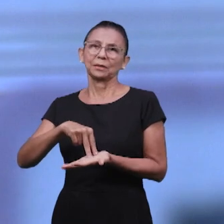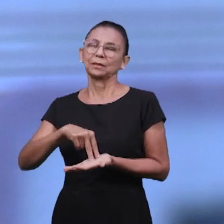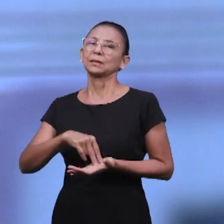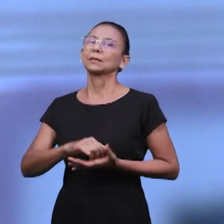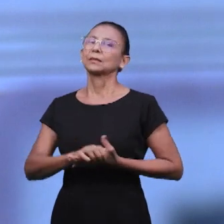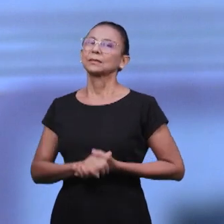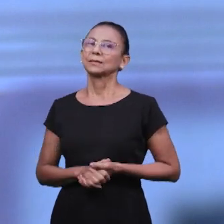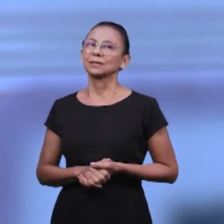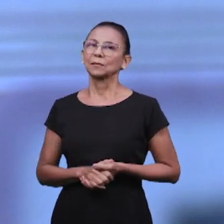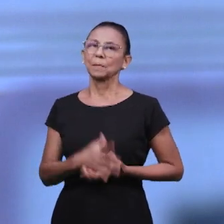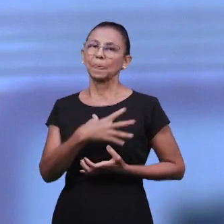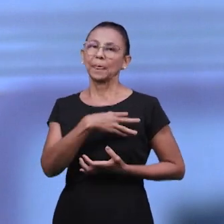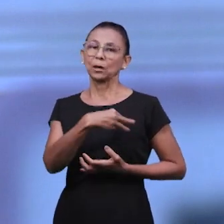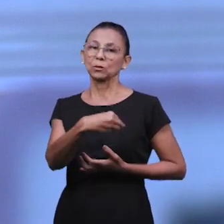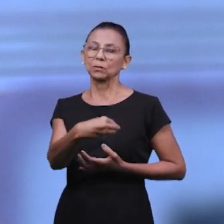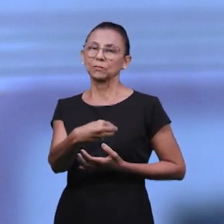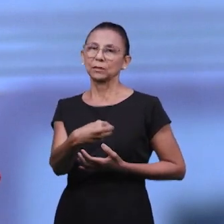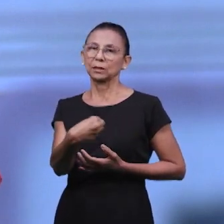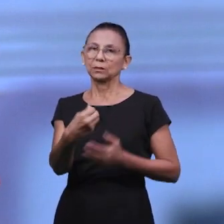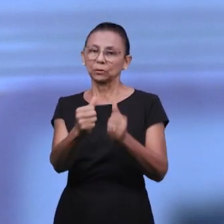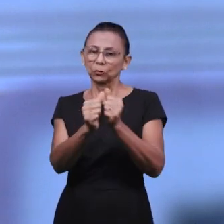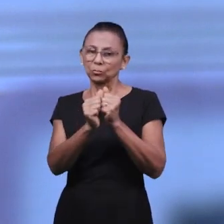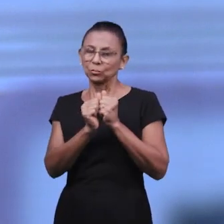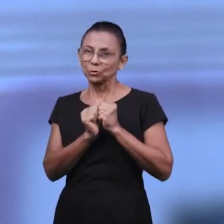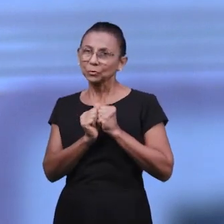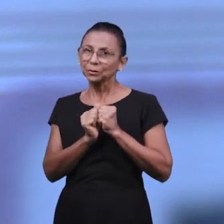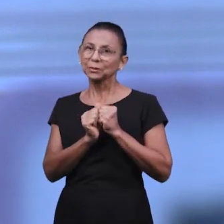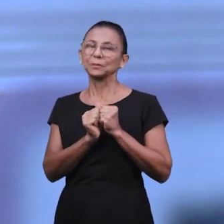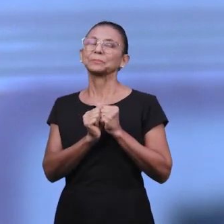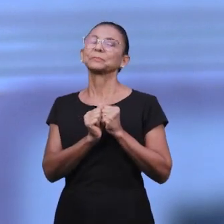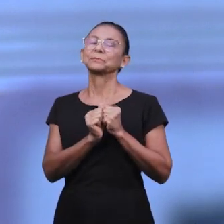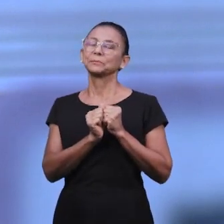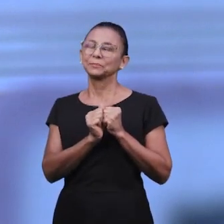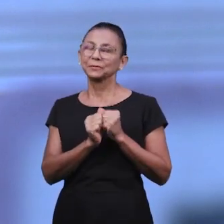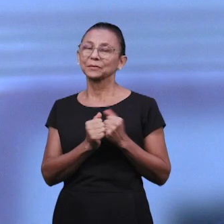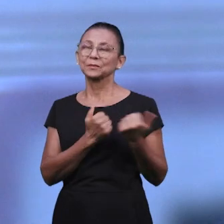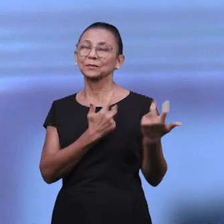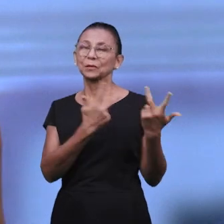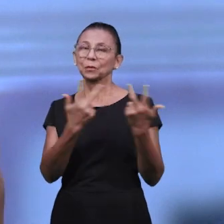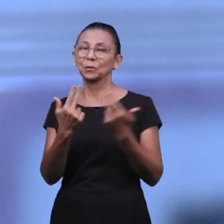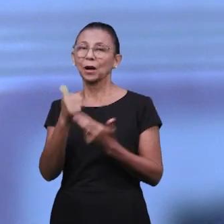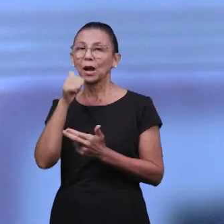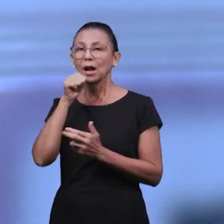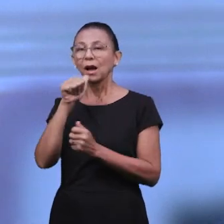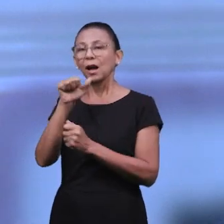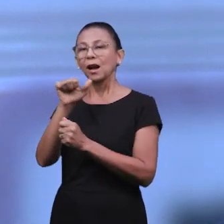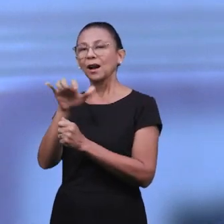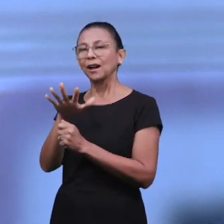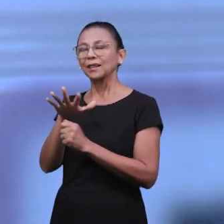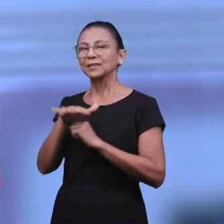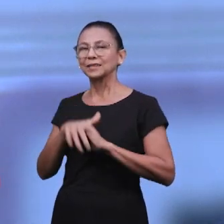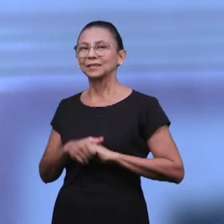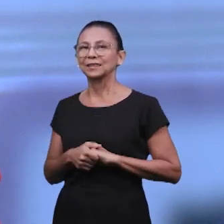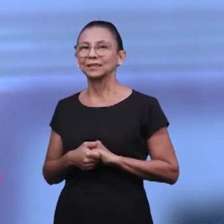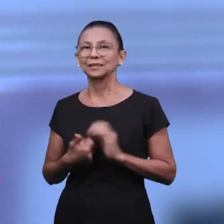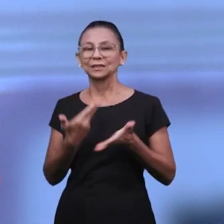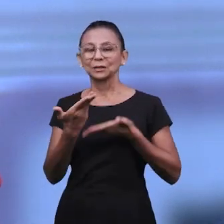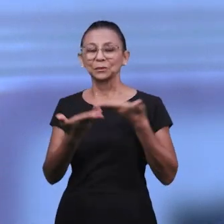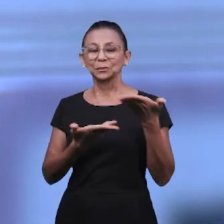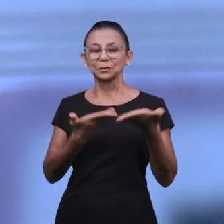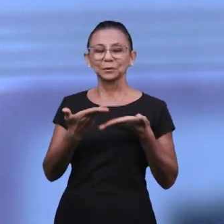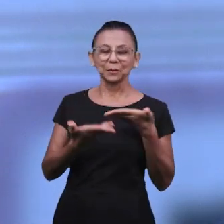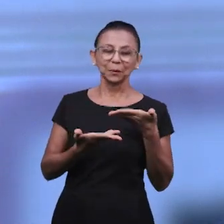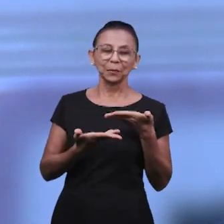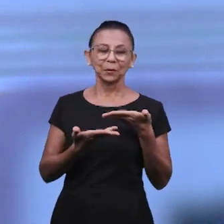enquanto estão conosco, faremos como Ana. Vamos observá-los com critério, aproximarmos deles e escolher